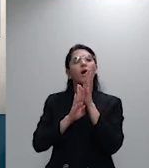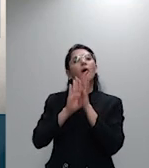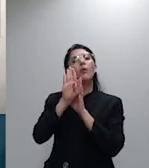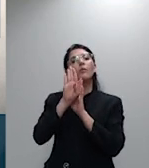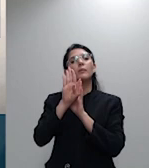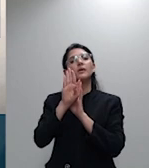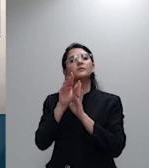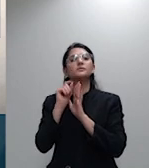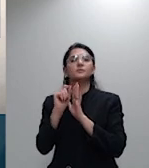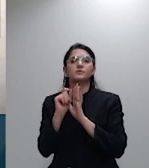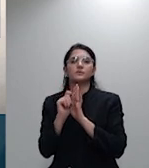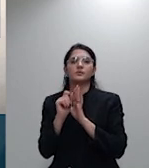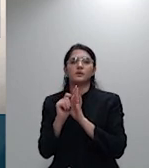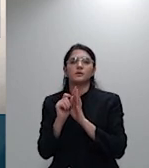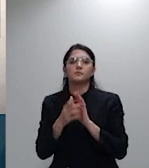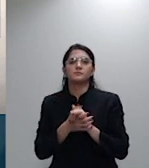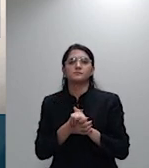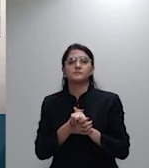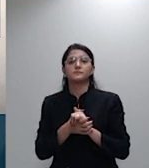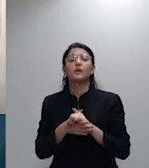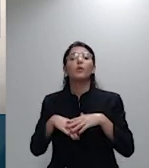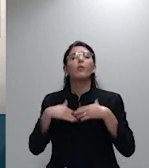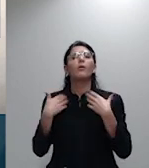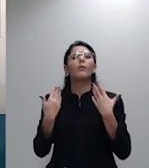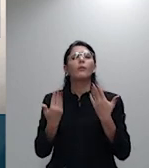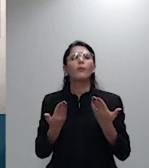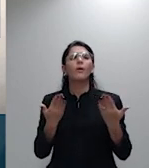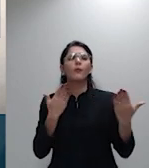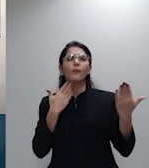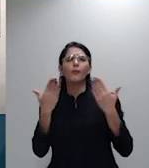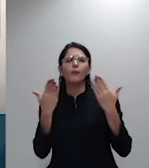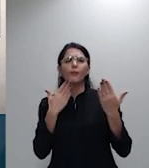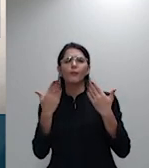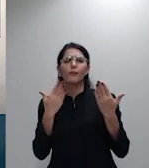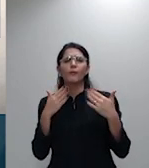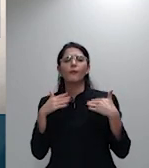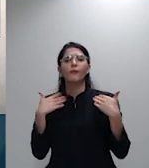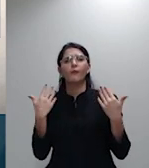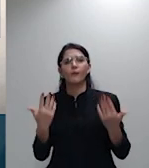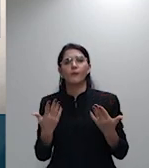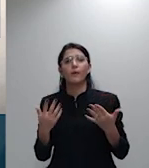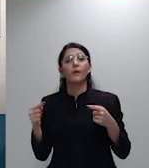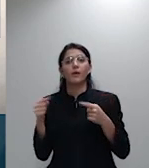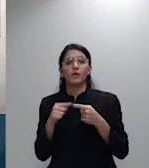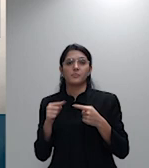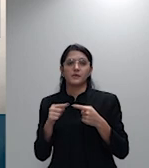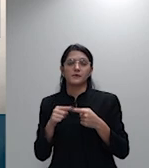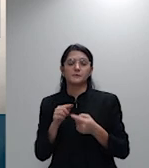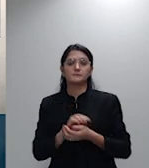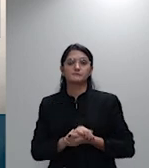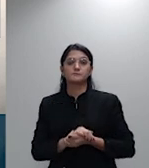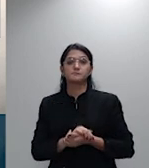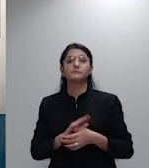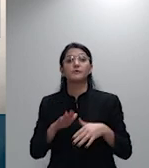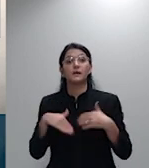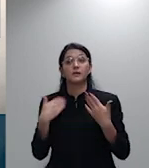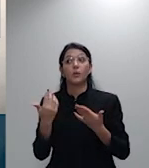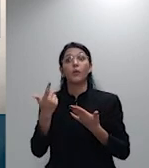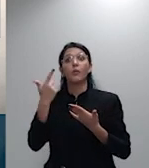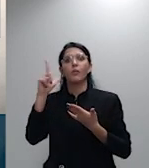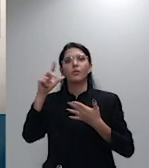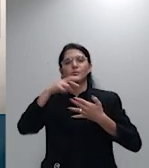parâmetro de proporcionalidade para esse caixa por sua vez em outro recurso especial 1 milhão